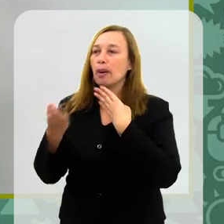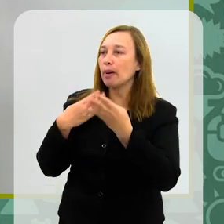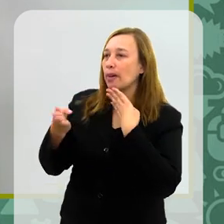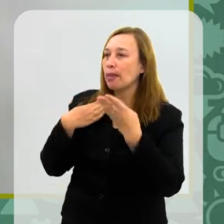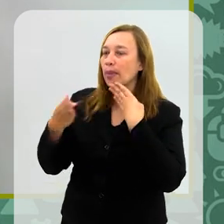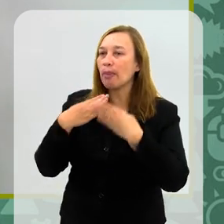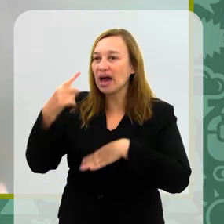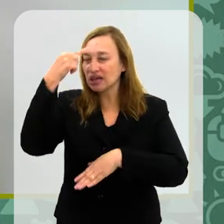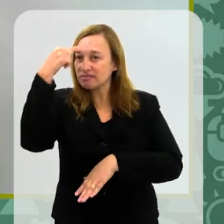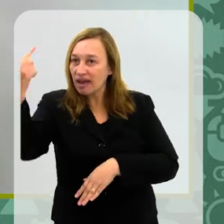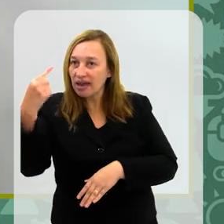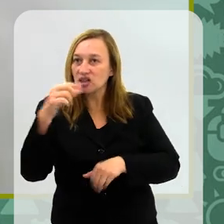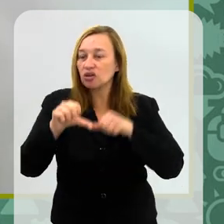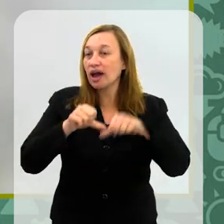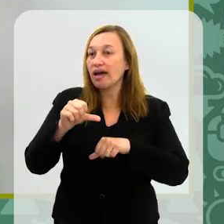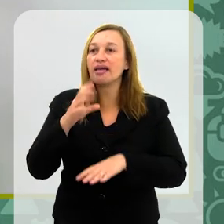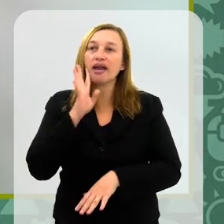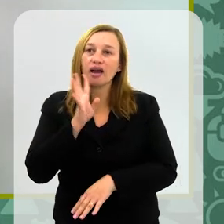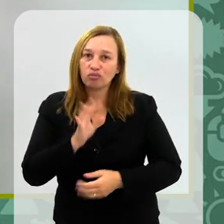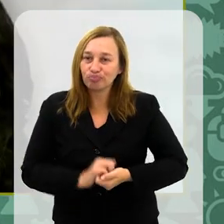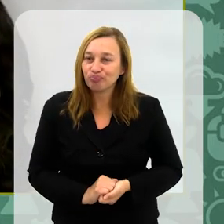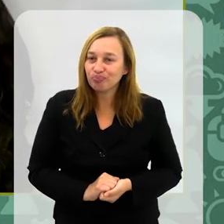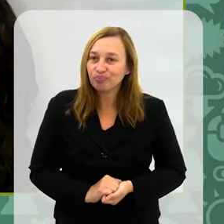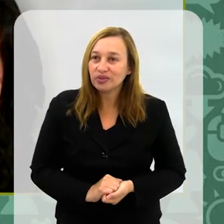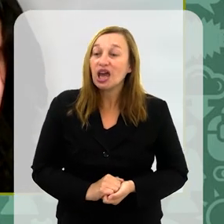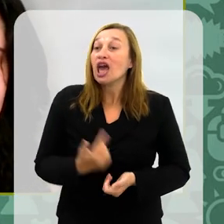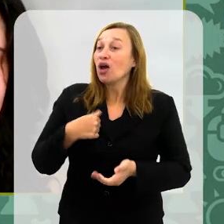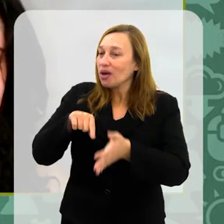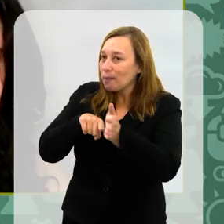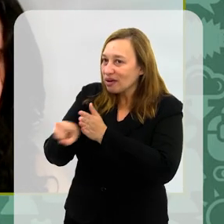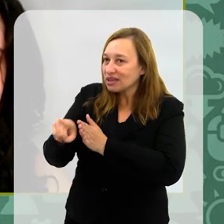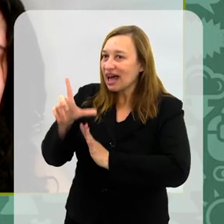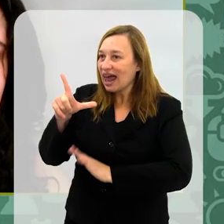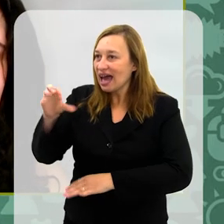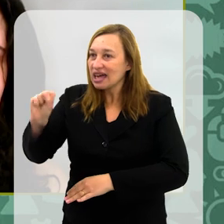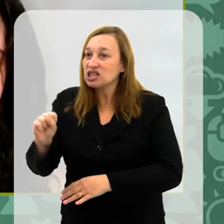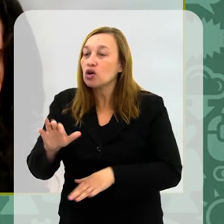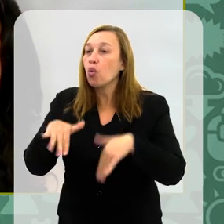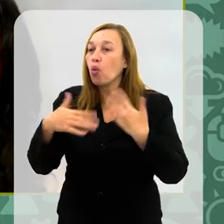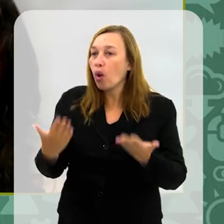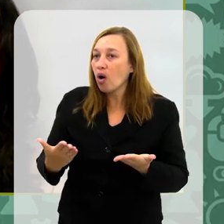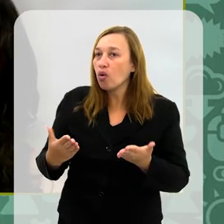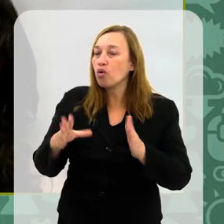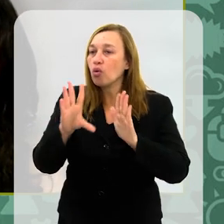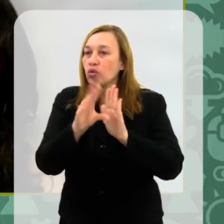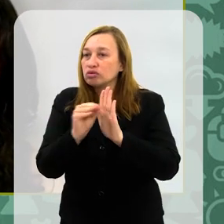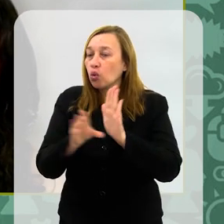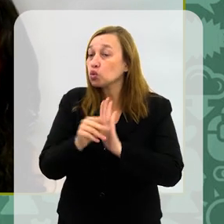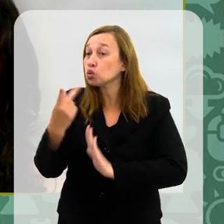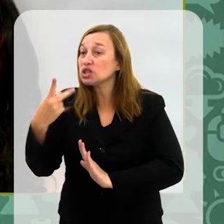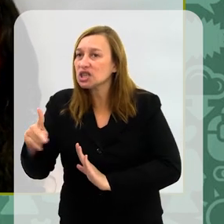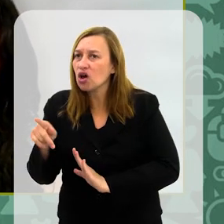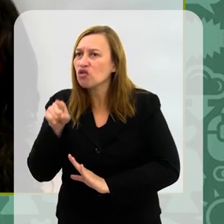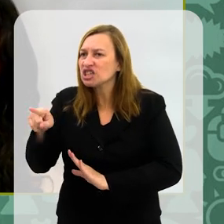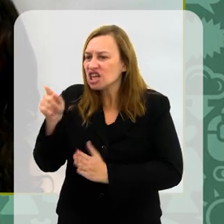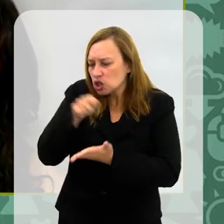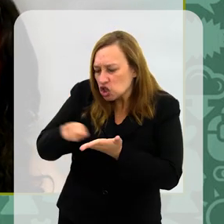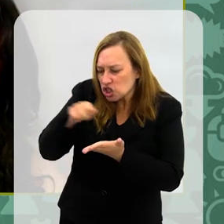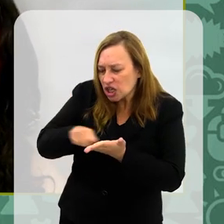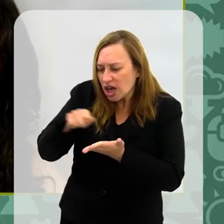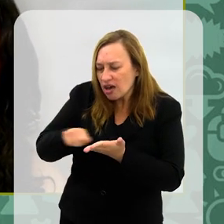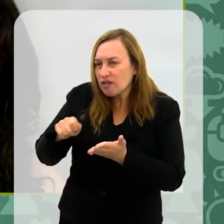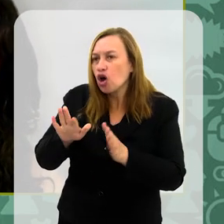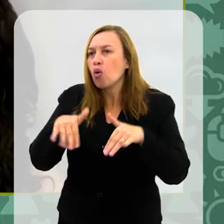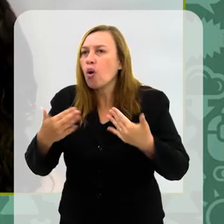experiência, de trocar ideias e tal. Então, isso é bem legal. Eu ia perguntar isso, Laís. Qual o seu conteúdo, né? No que você